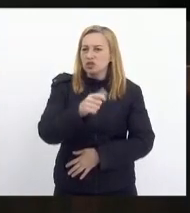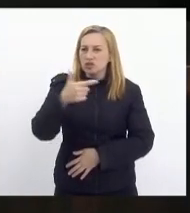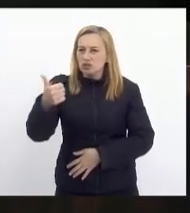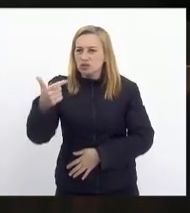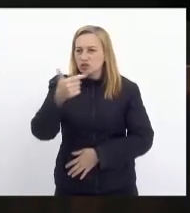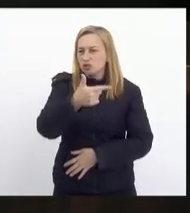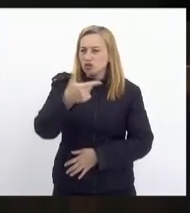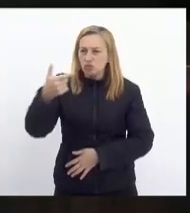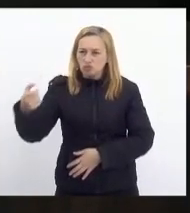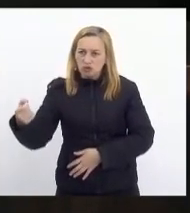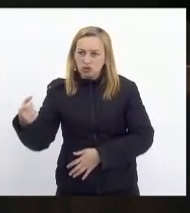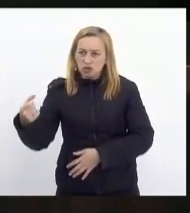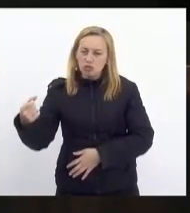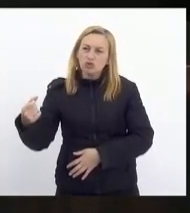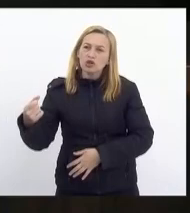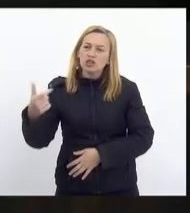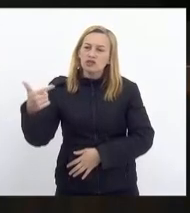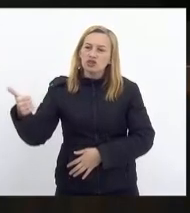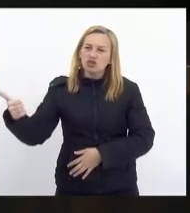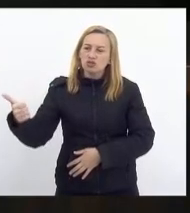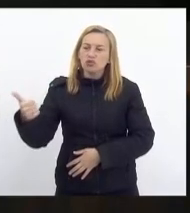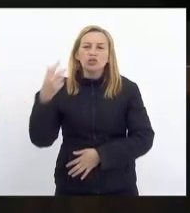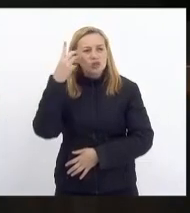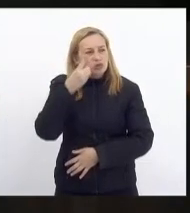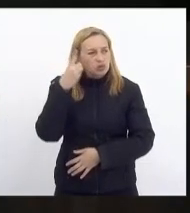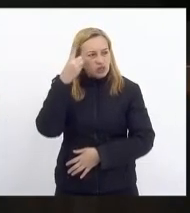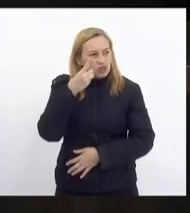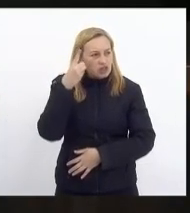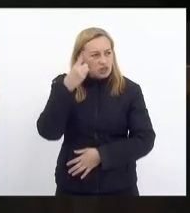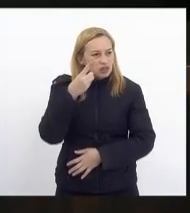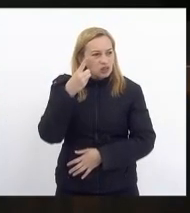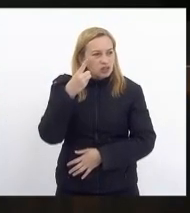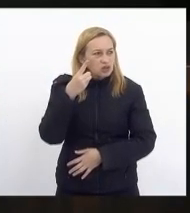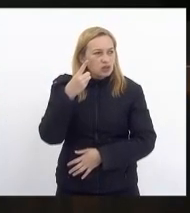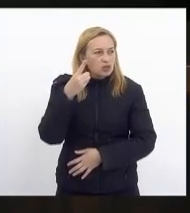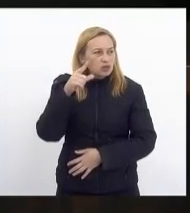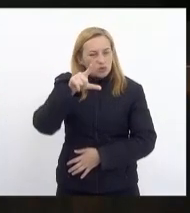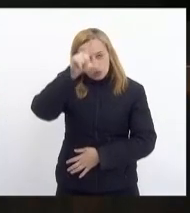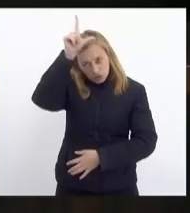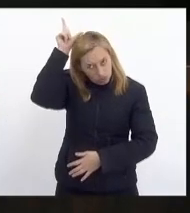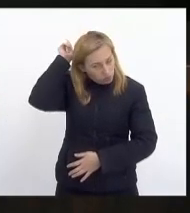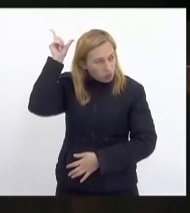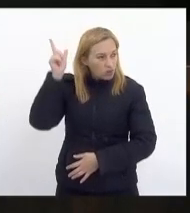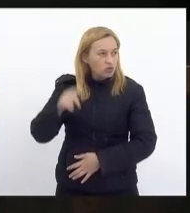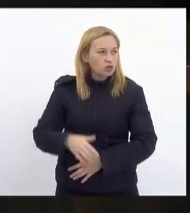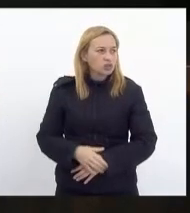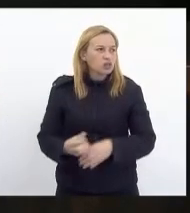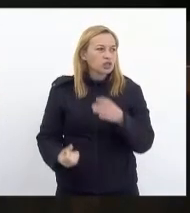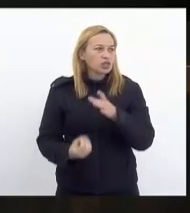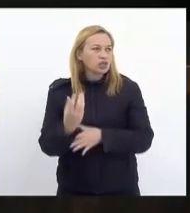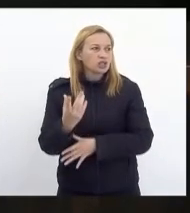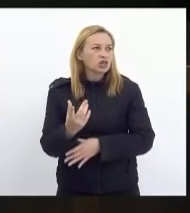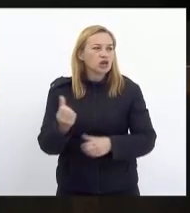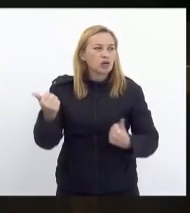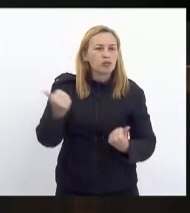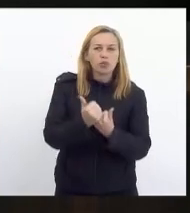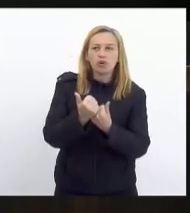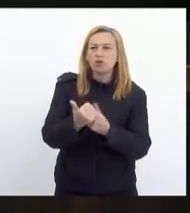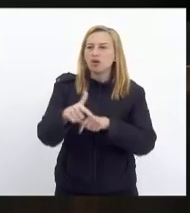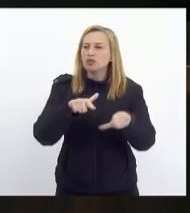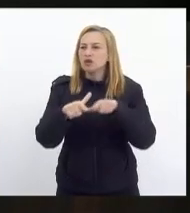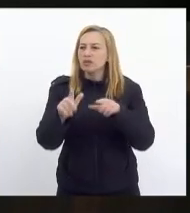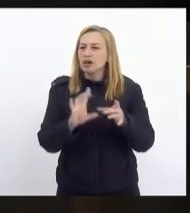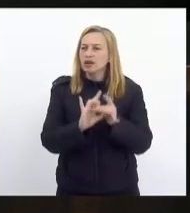2021, do deputado, de autoria do deputado Luiz Paulo, que cria o Programa de Apoio ao Trabalho